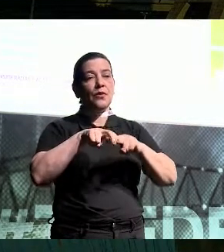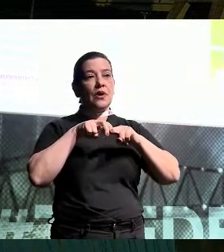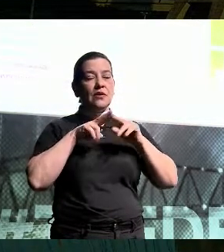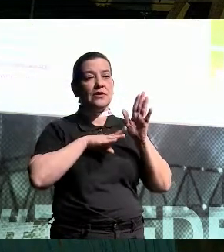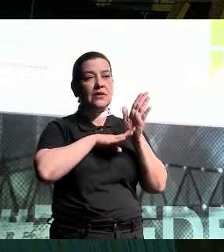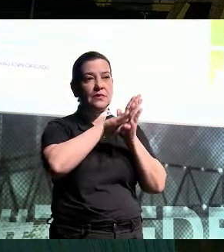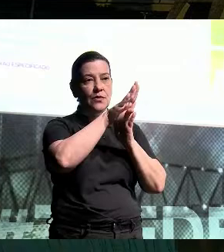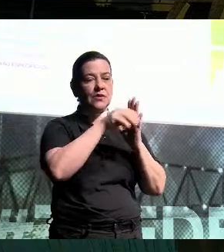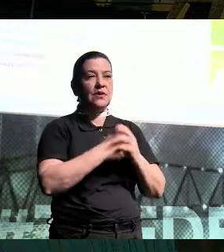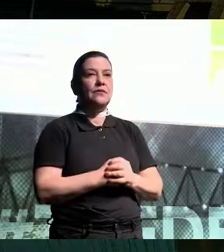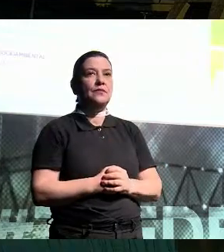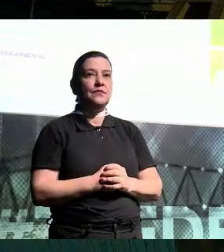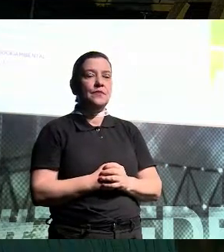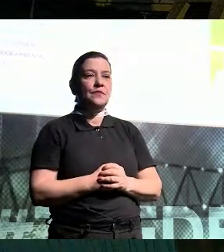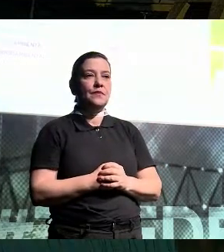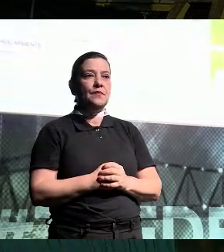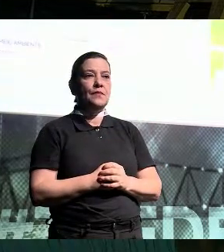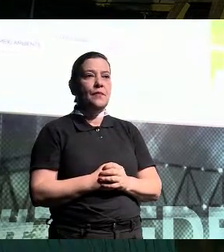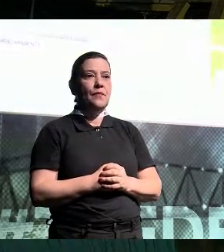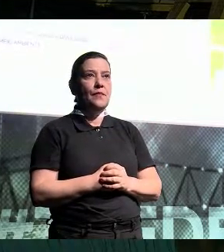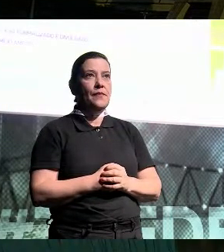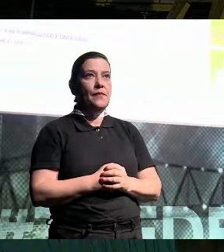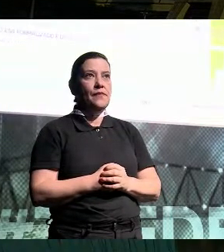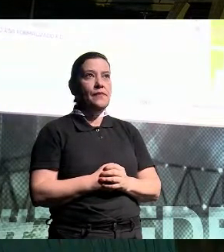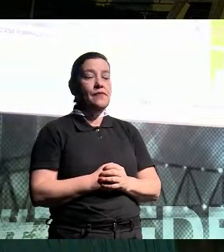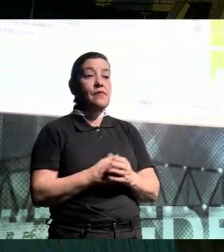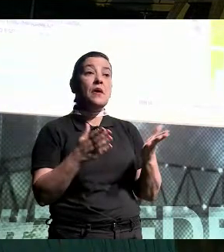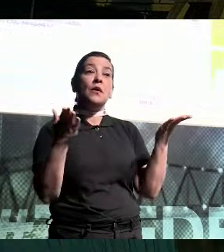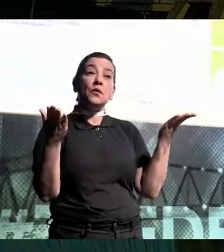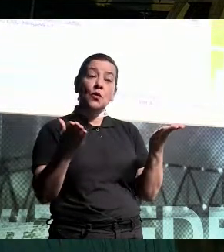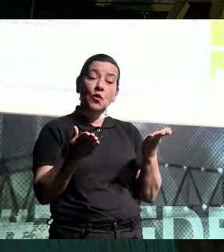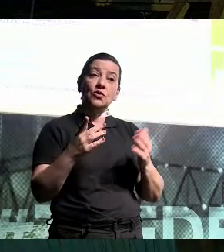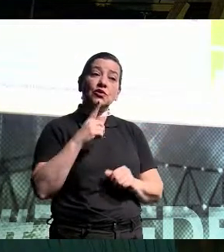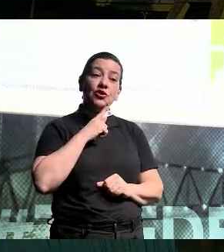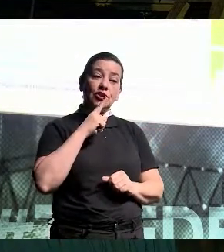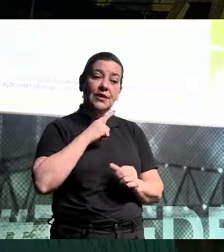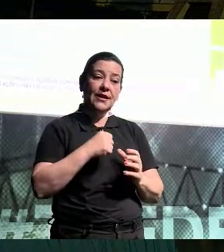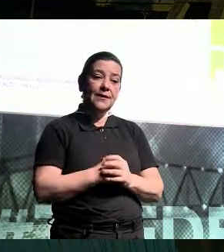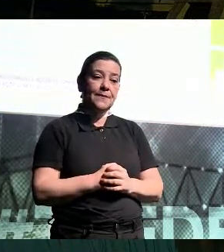na leitura das bolsas. Hoje a gente tem...